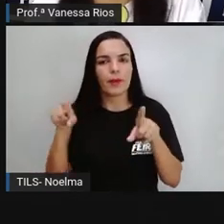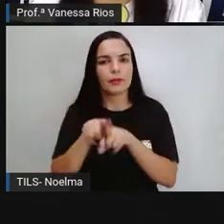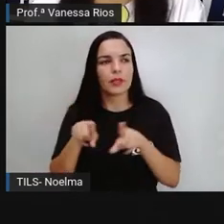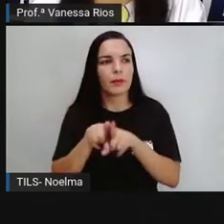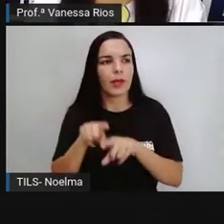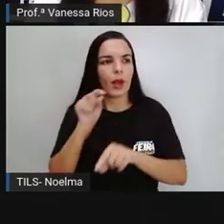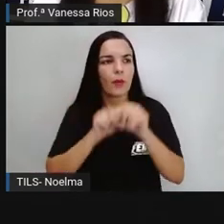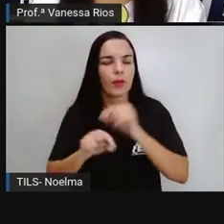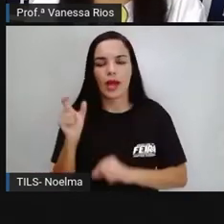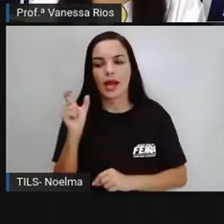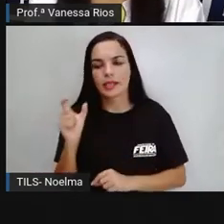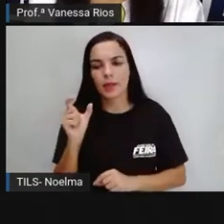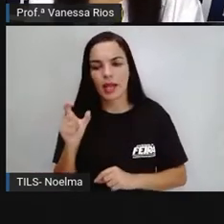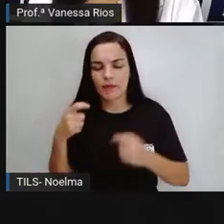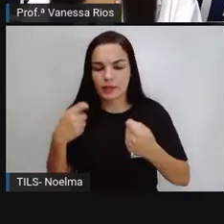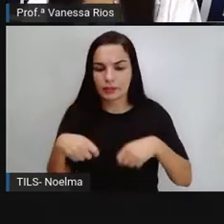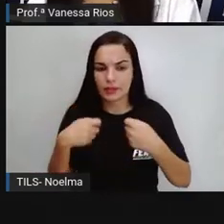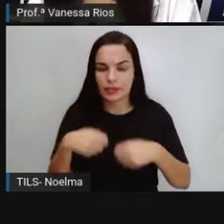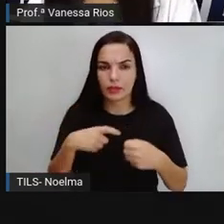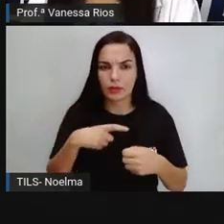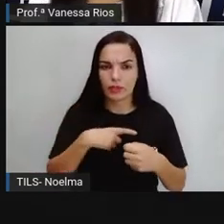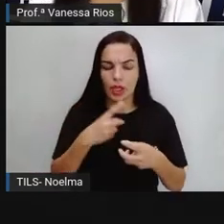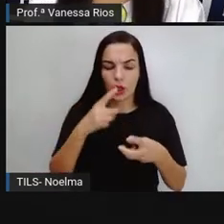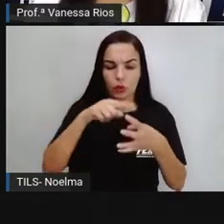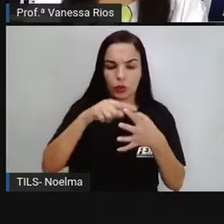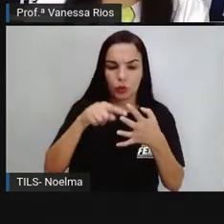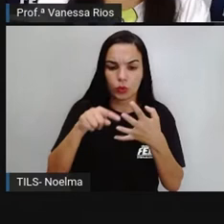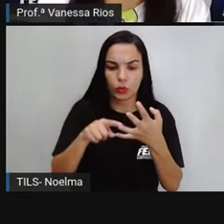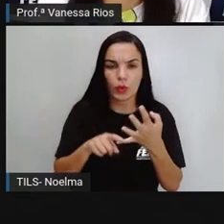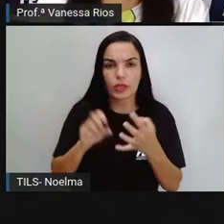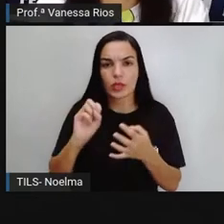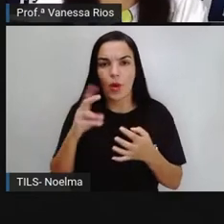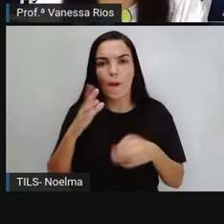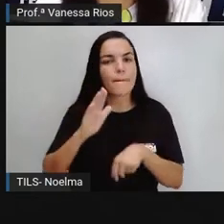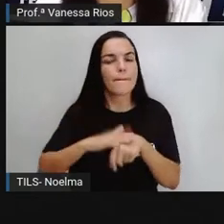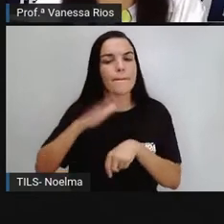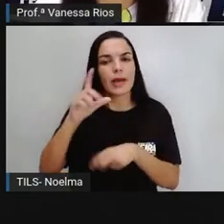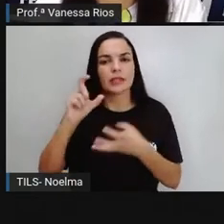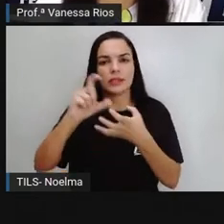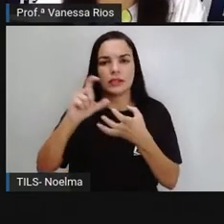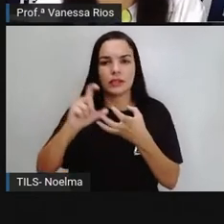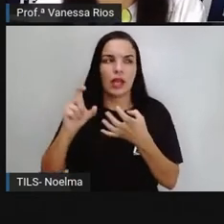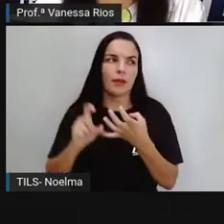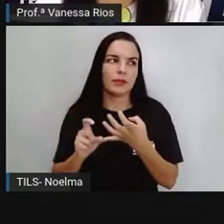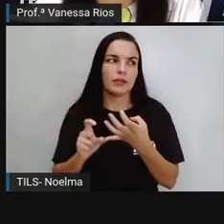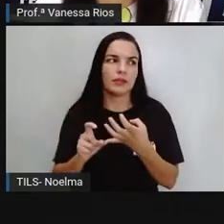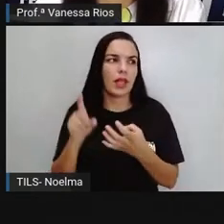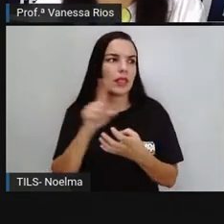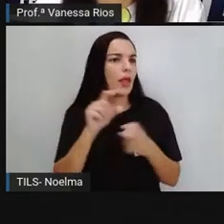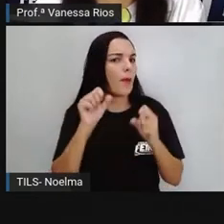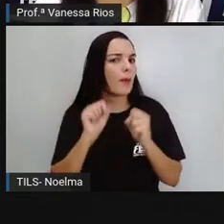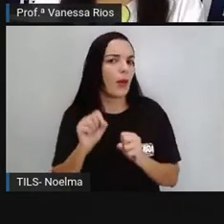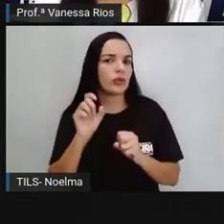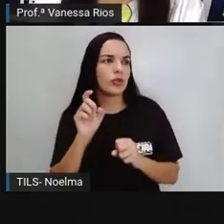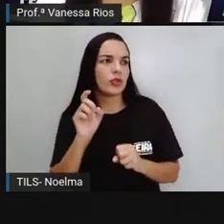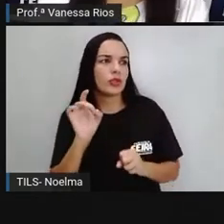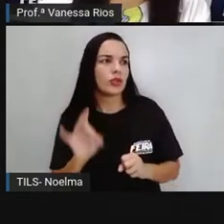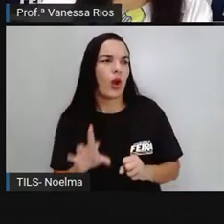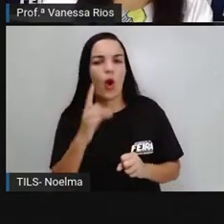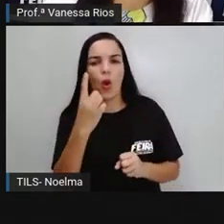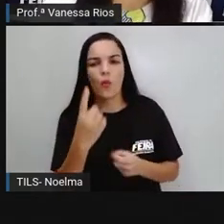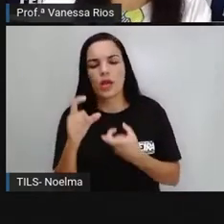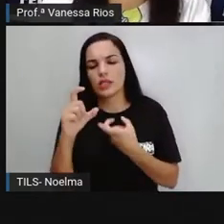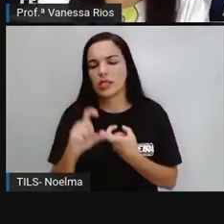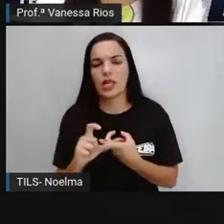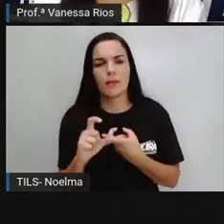precisam ter aí duas ou mais sílabas para entrarem nessa classificação em relação à sílaba tônica e serem